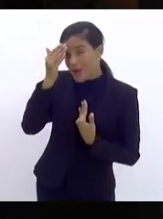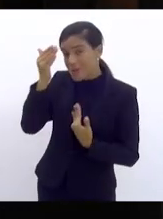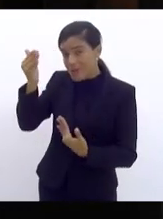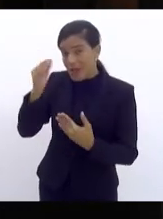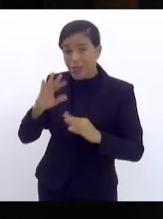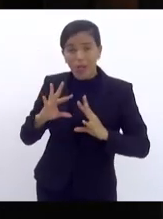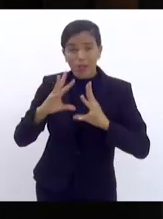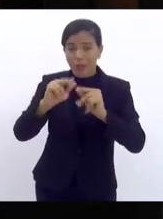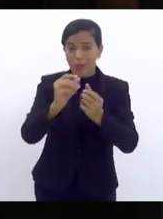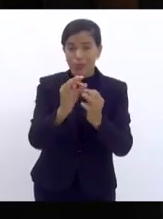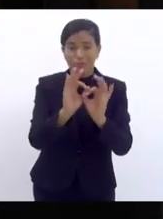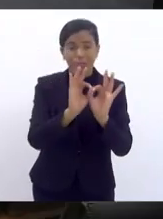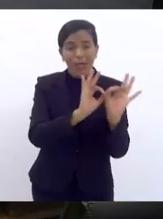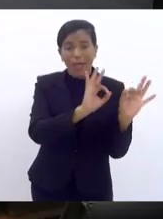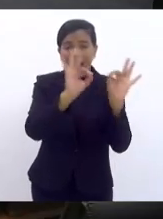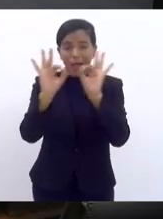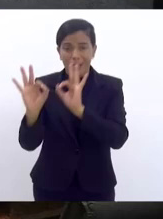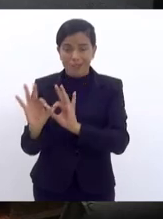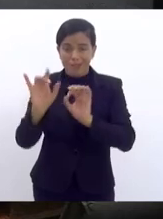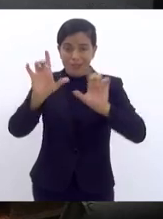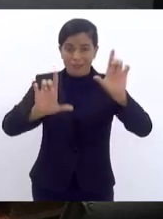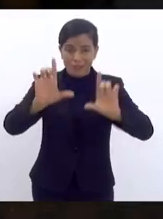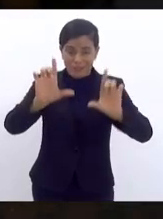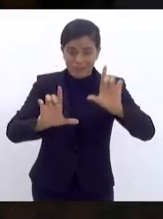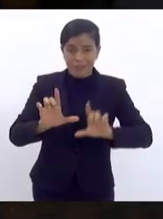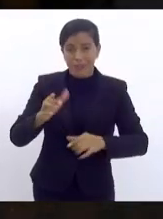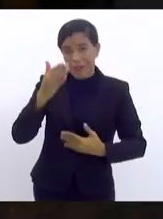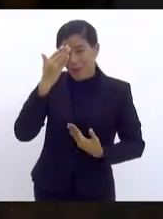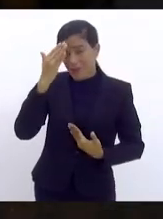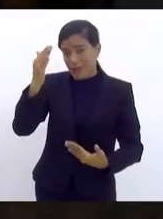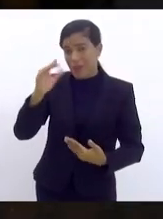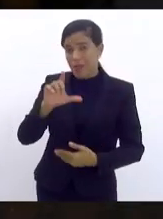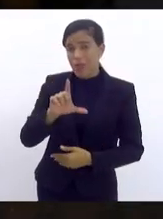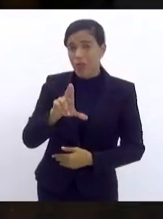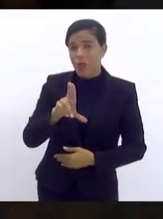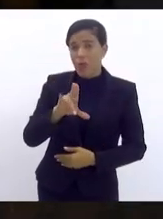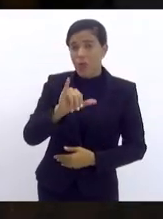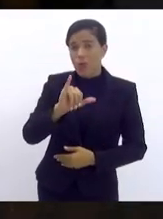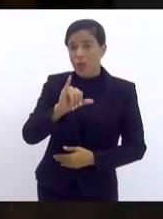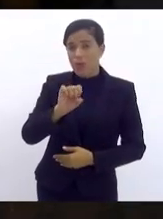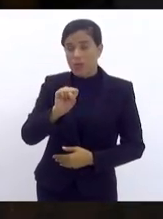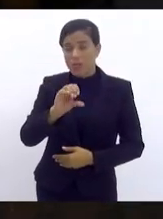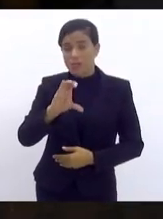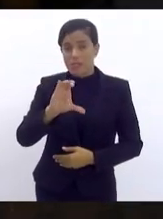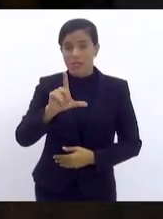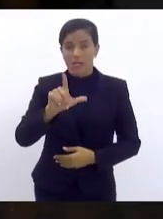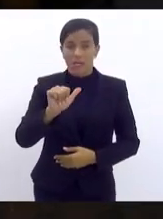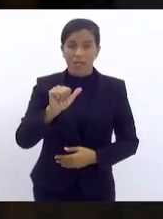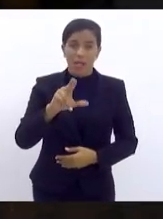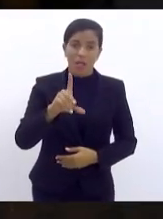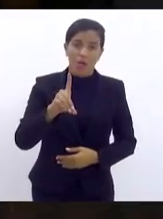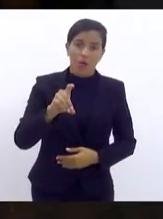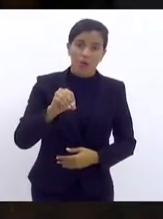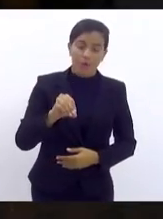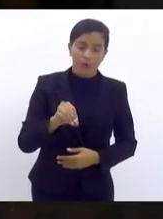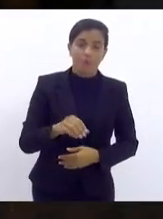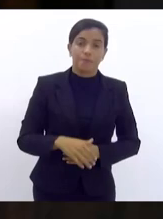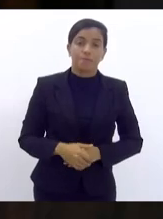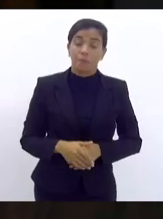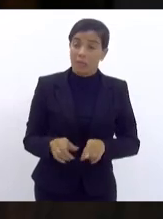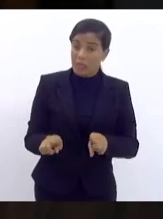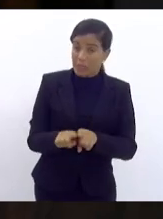assistem. Fiquem com Deus. Obrigado, deputado Luiz Cláudio. Muito importante a sua fala e a